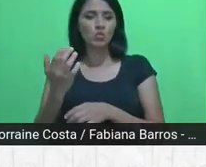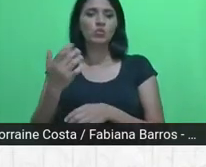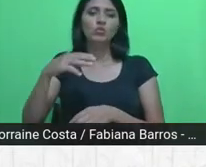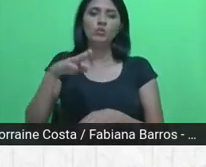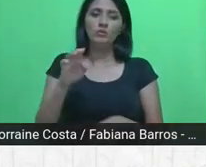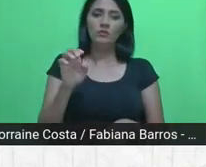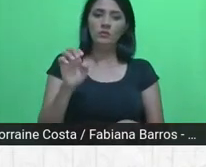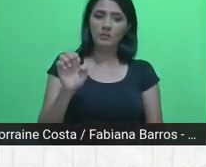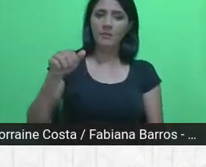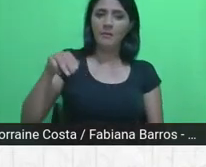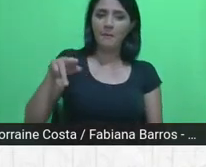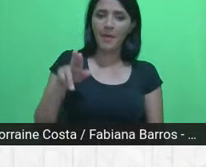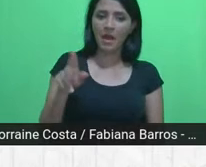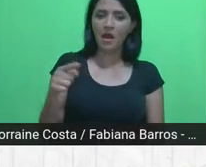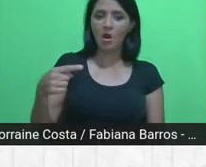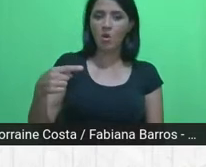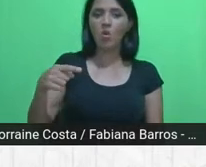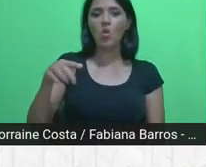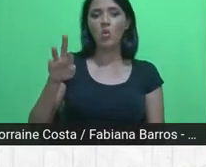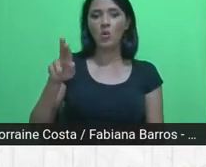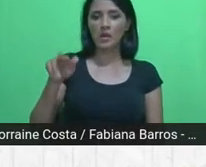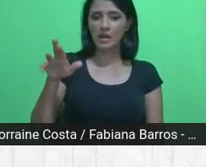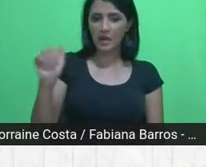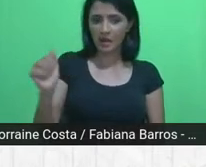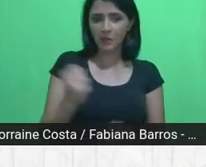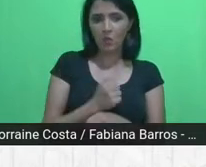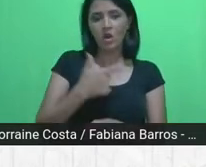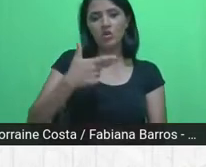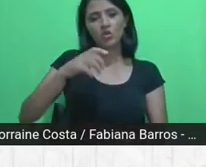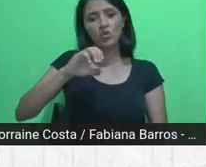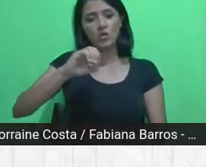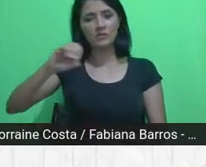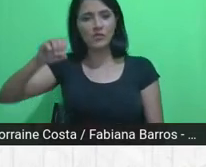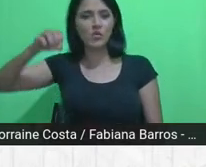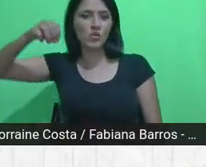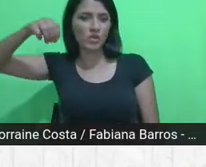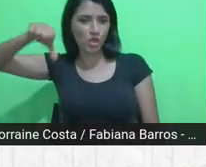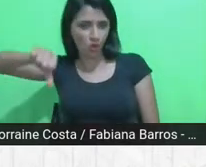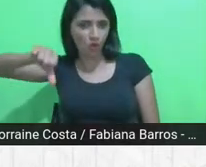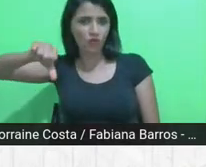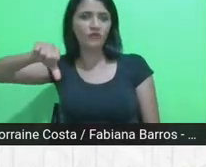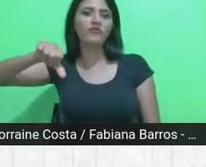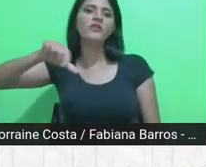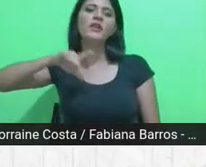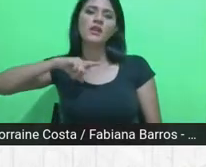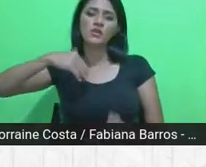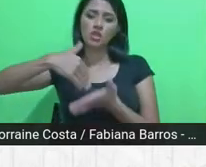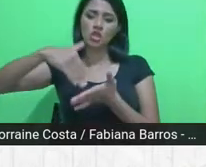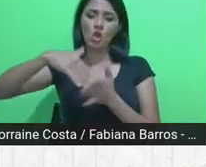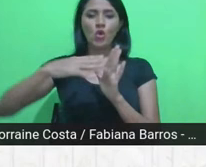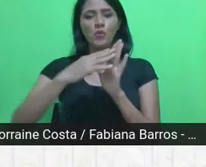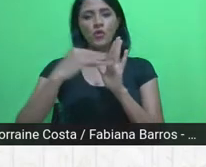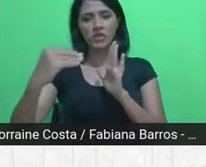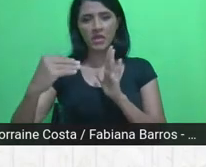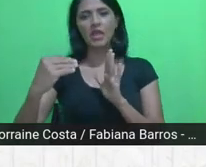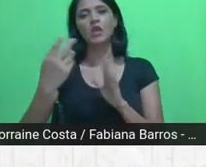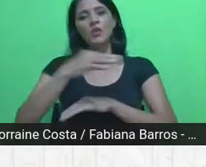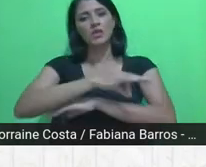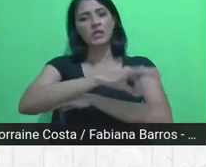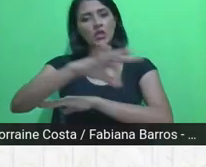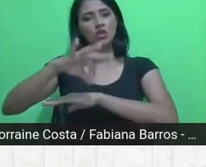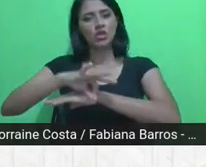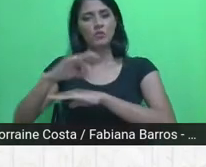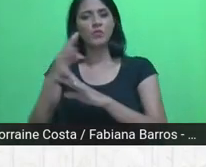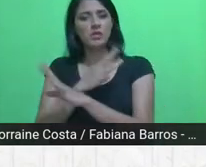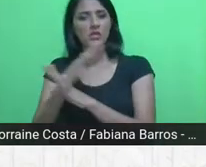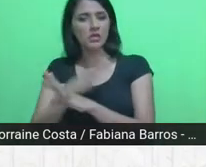2009, o Escritório Modelo de Arquitetura e Urbanismo, assumindo e fomentando dentro